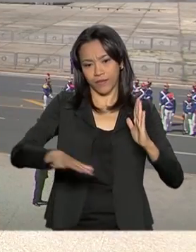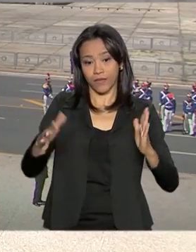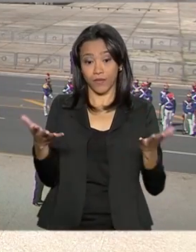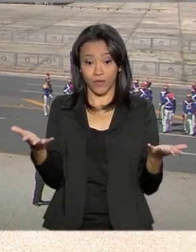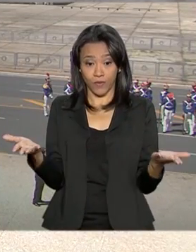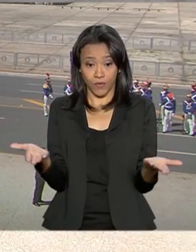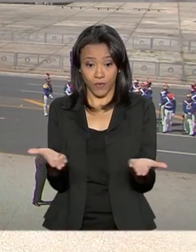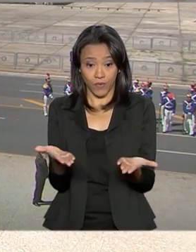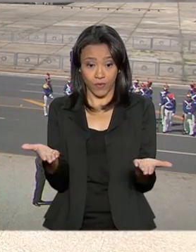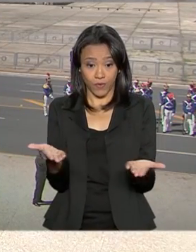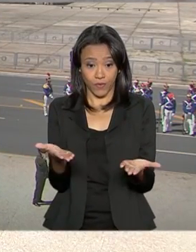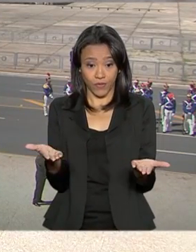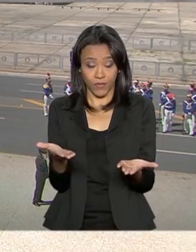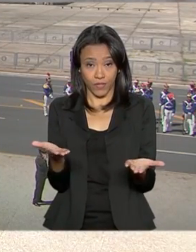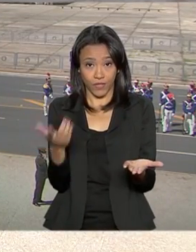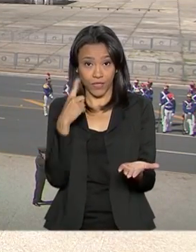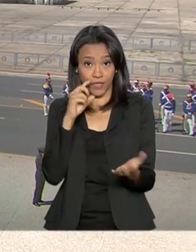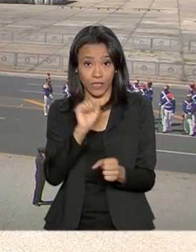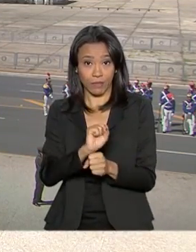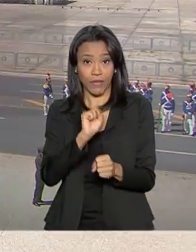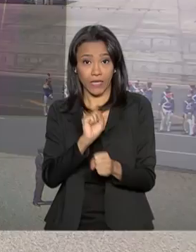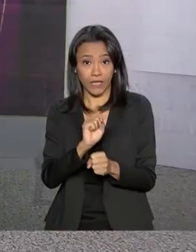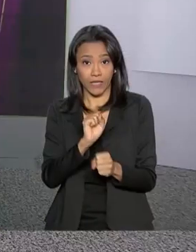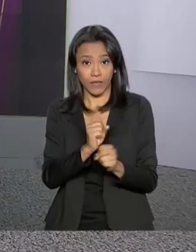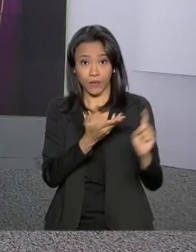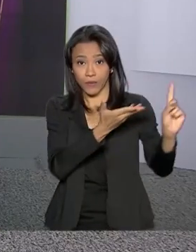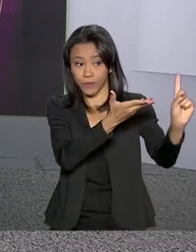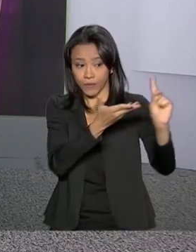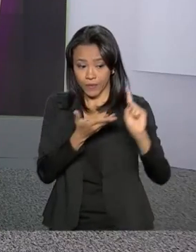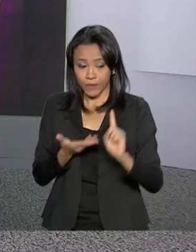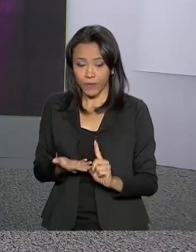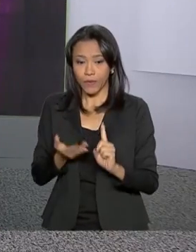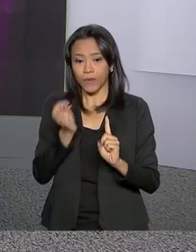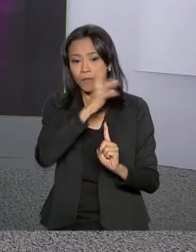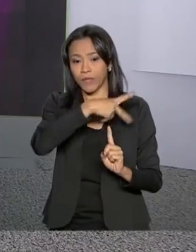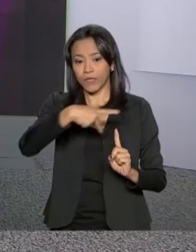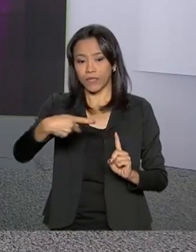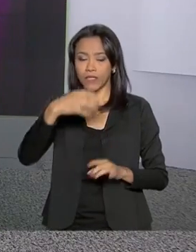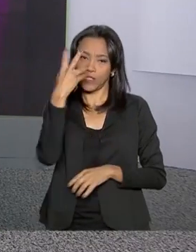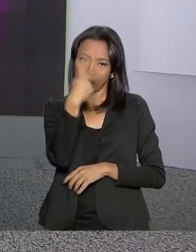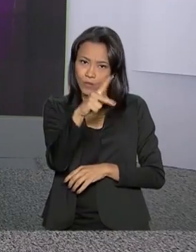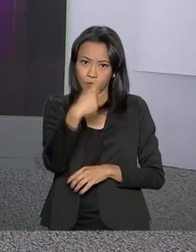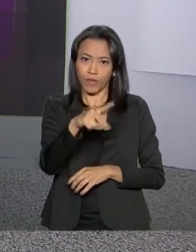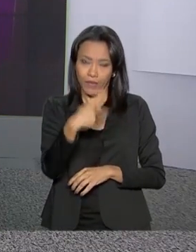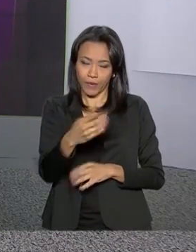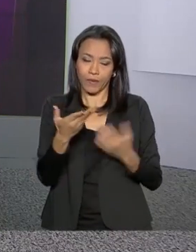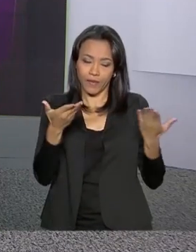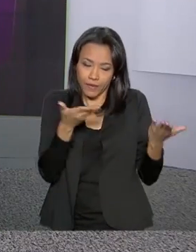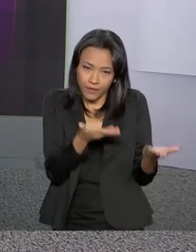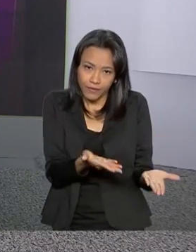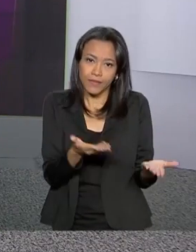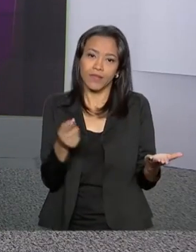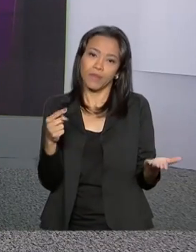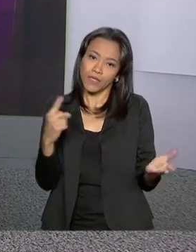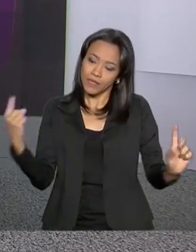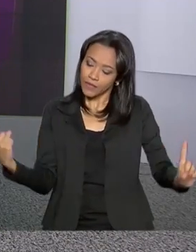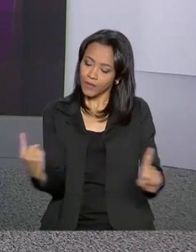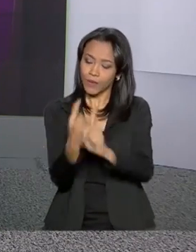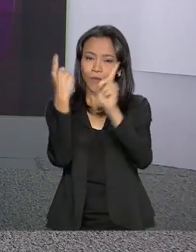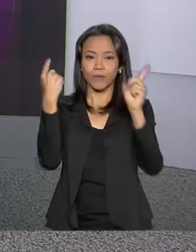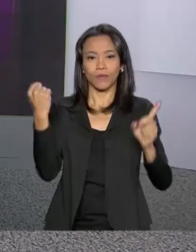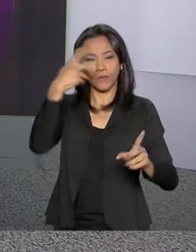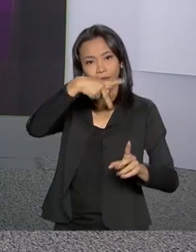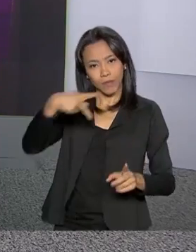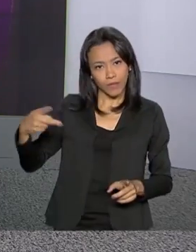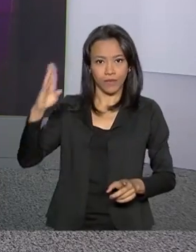expectativa da chegada do presidente do Paraguai, Mário Ábido Benítez, para este encontro com o